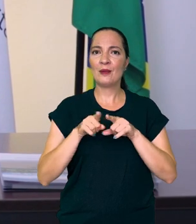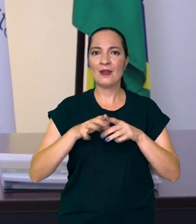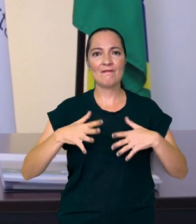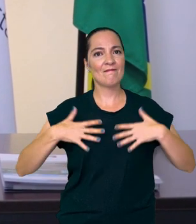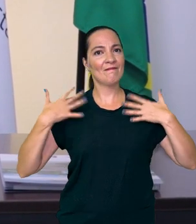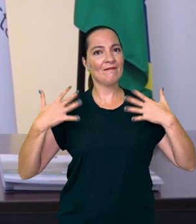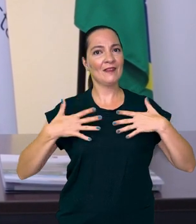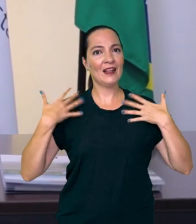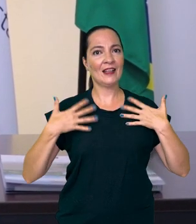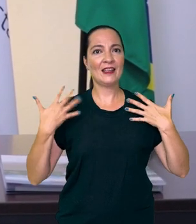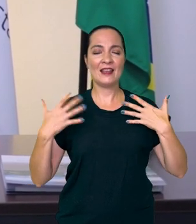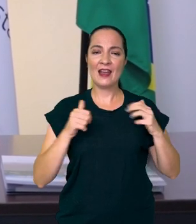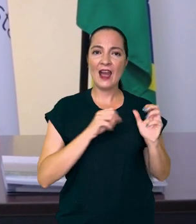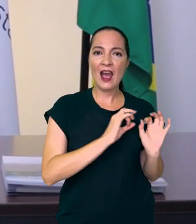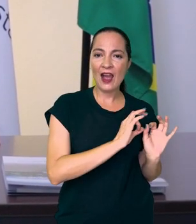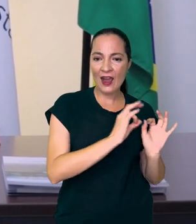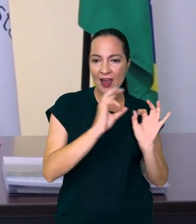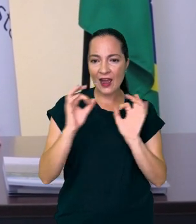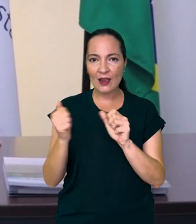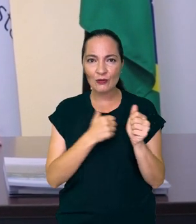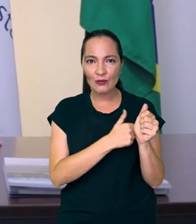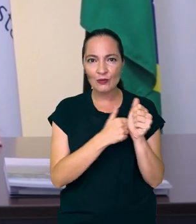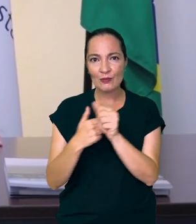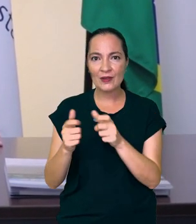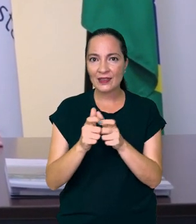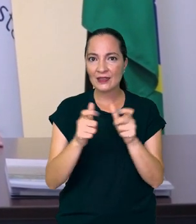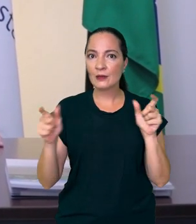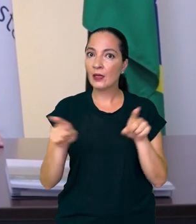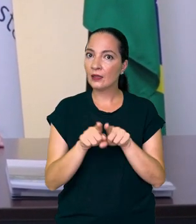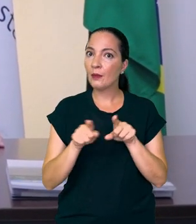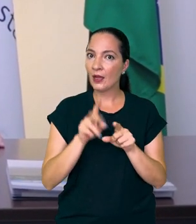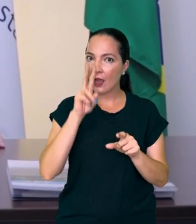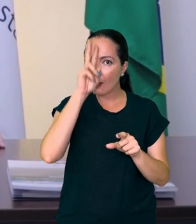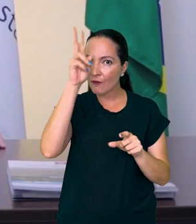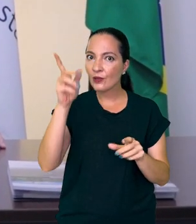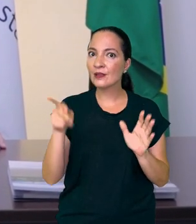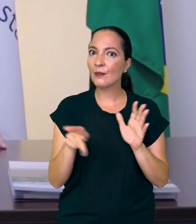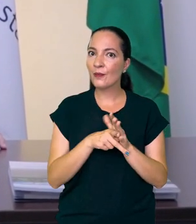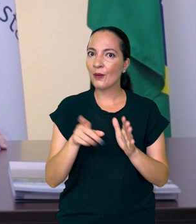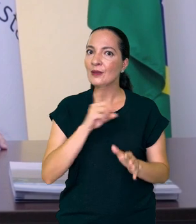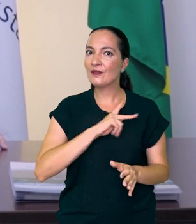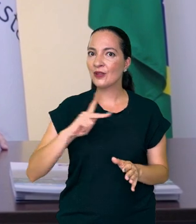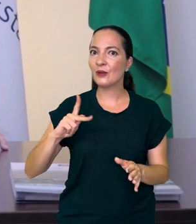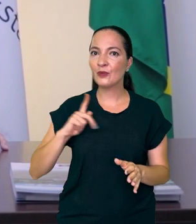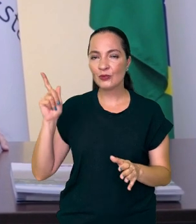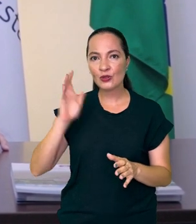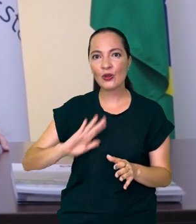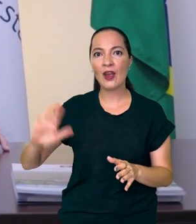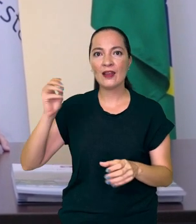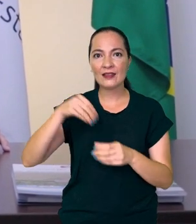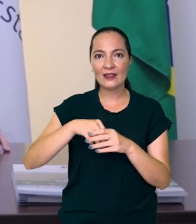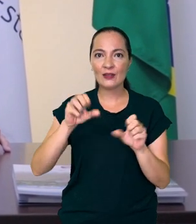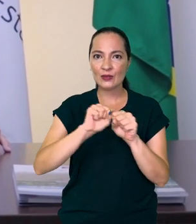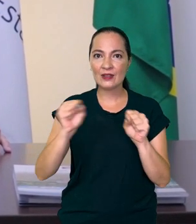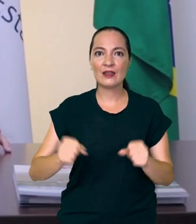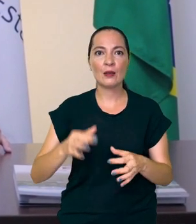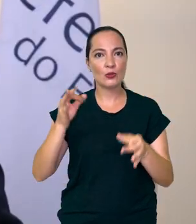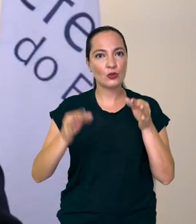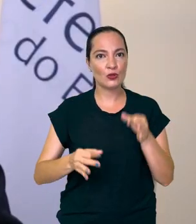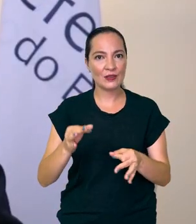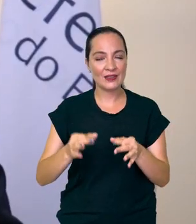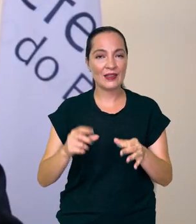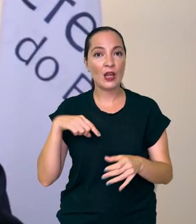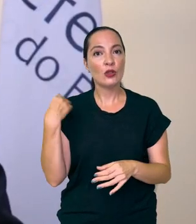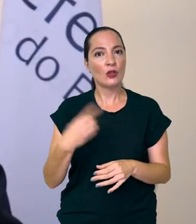entusiasmo, temos acompanhado o crescimento e fortalecimento da Defensoria Pública do Estado de Goiás no sistema de justiça,